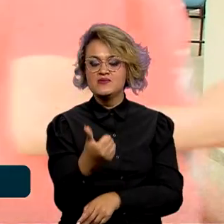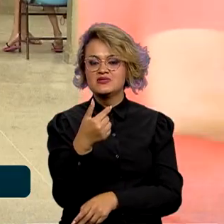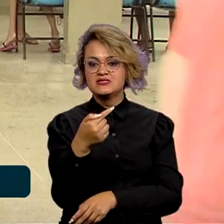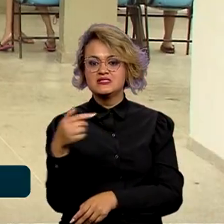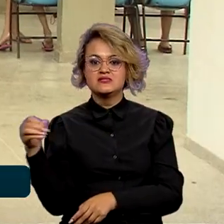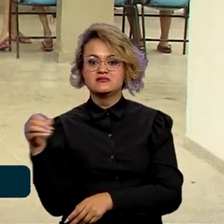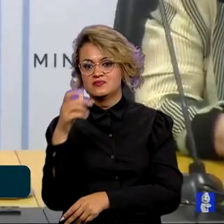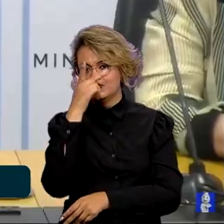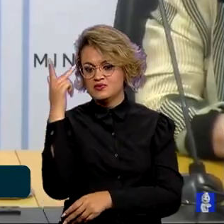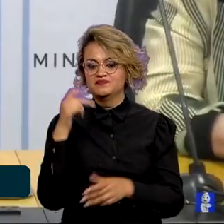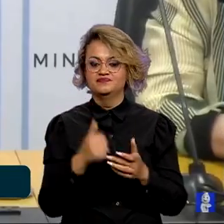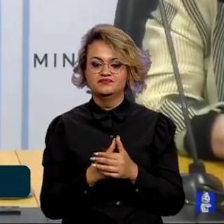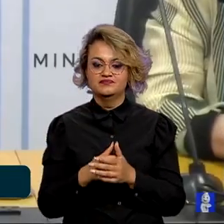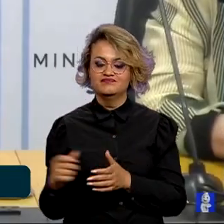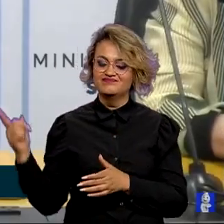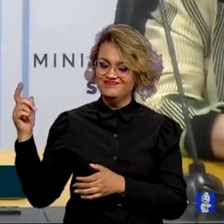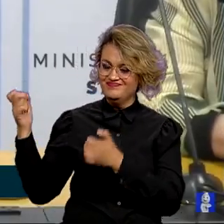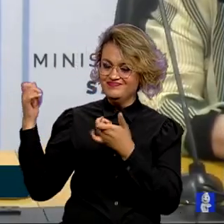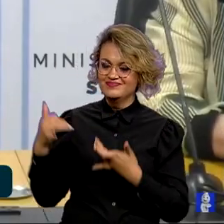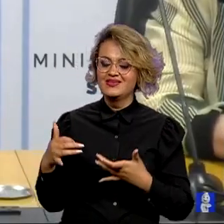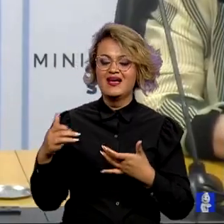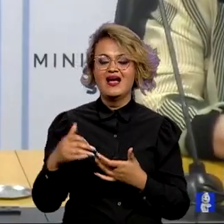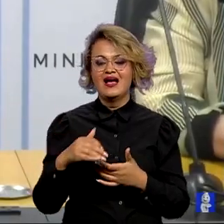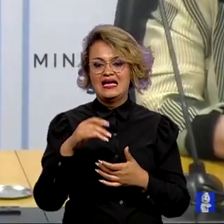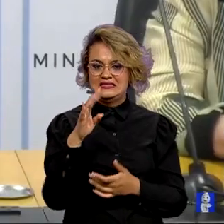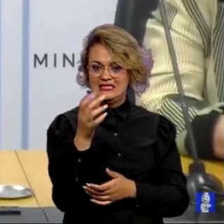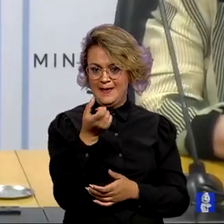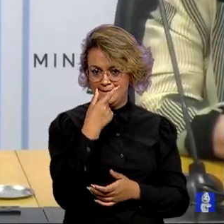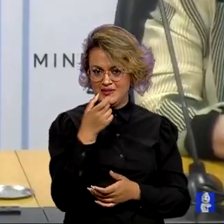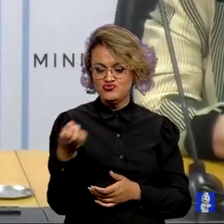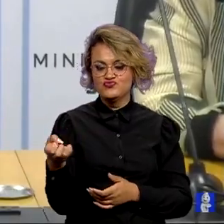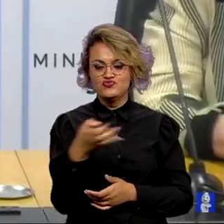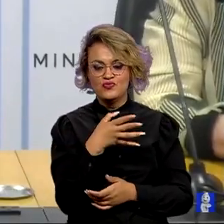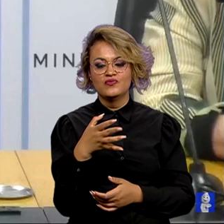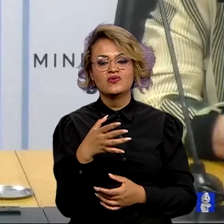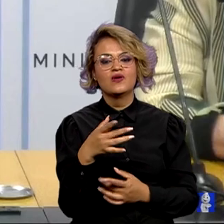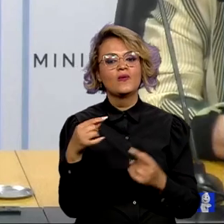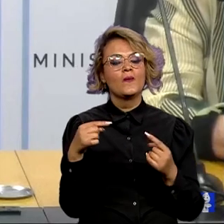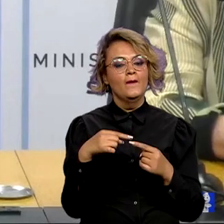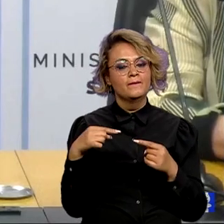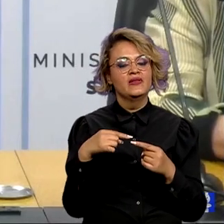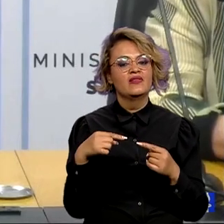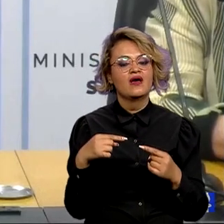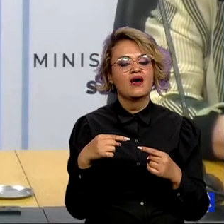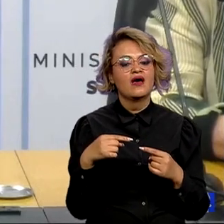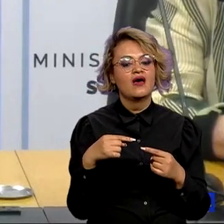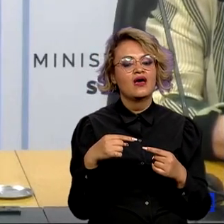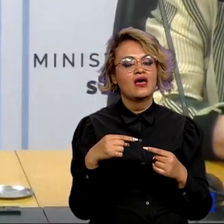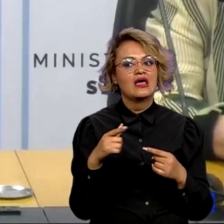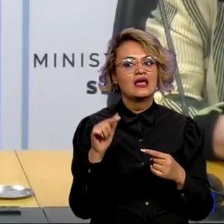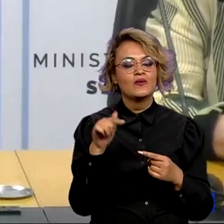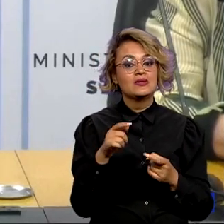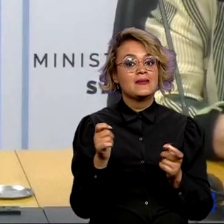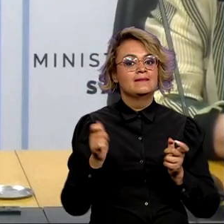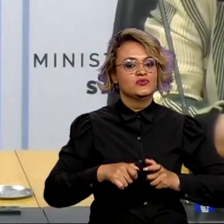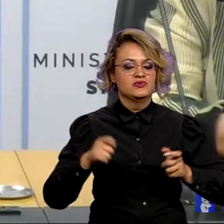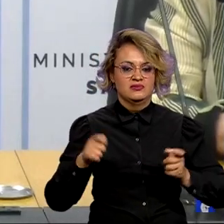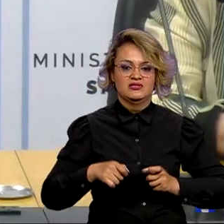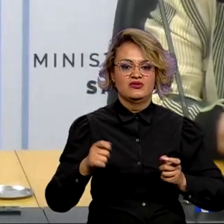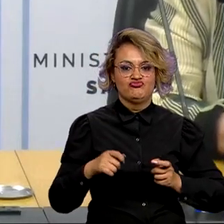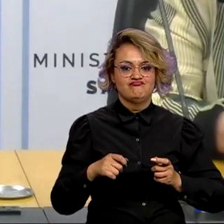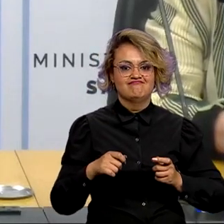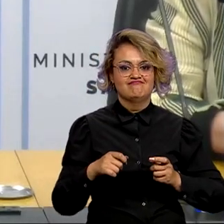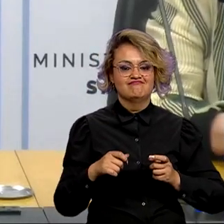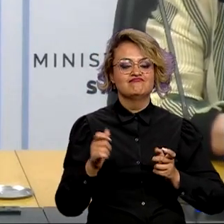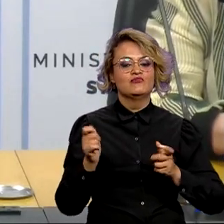pessoas. Eu acho que a incorporação do Tricafta tem a ver exatamente com essa possibilidade